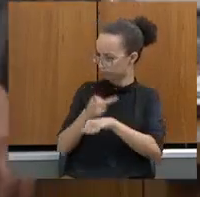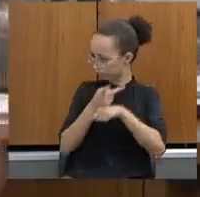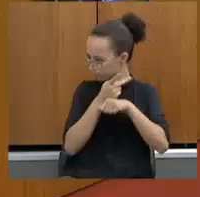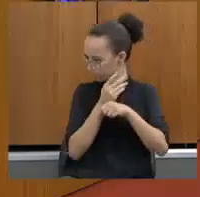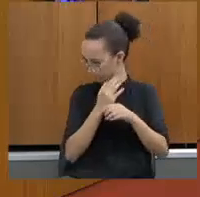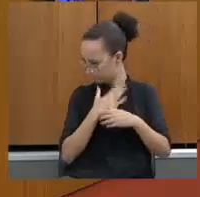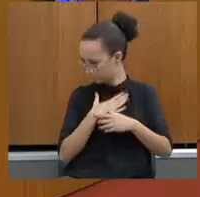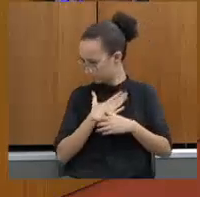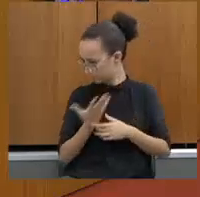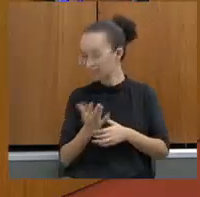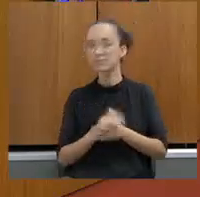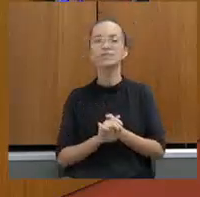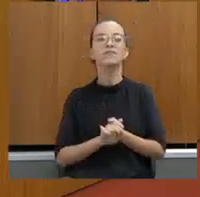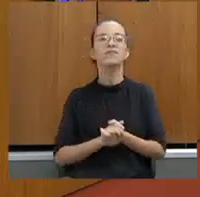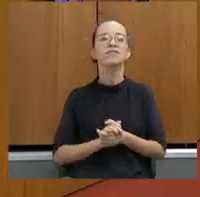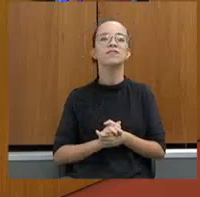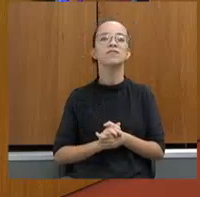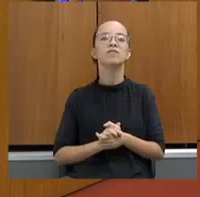o meu caso.